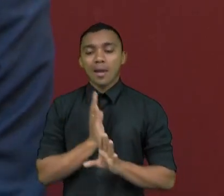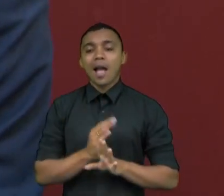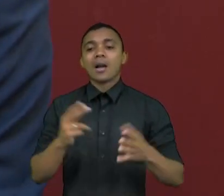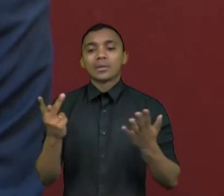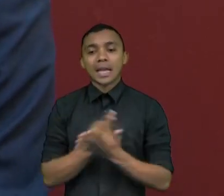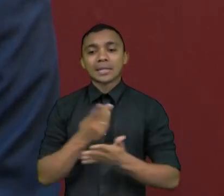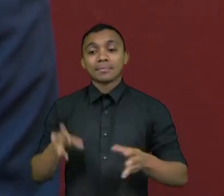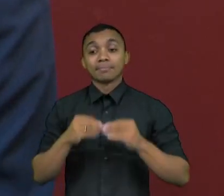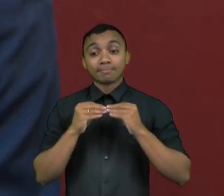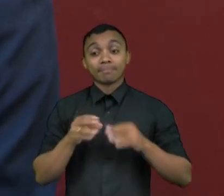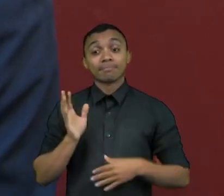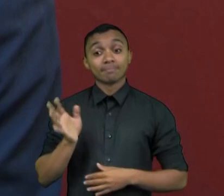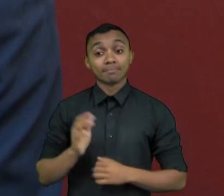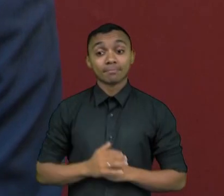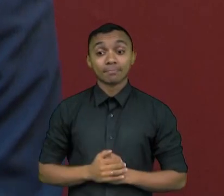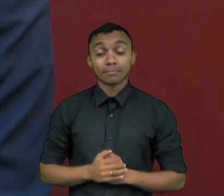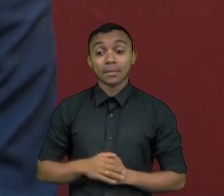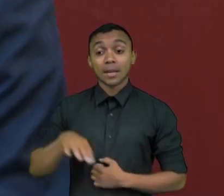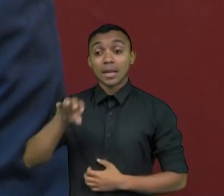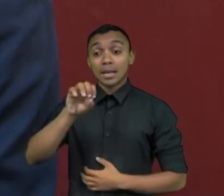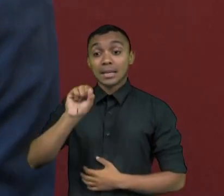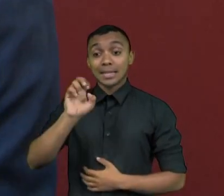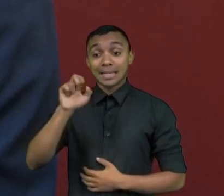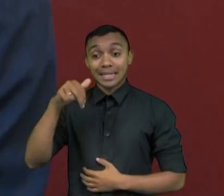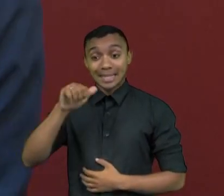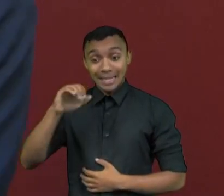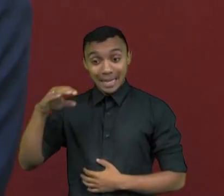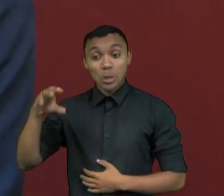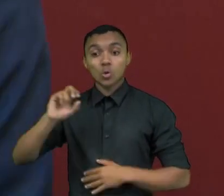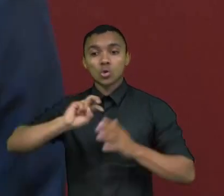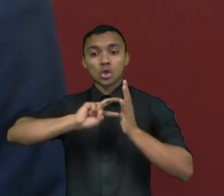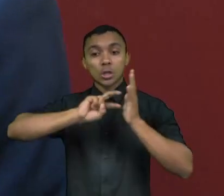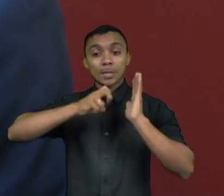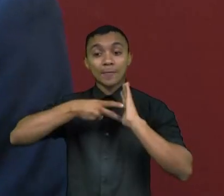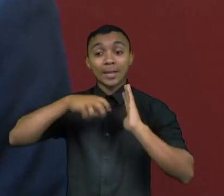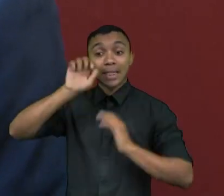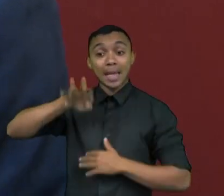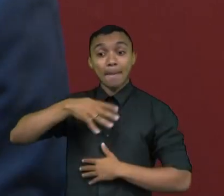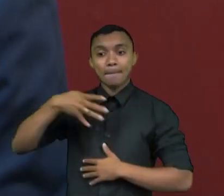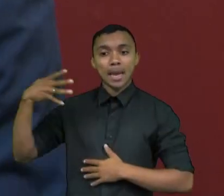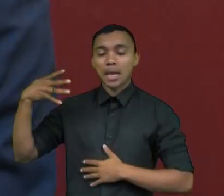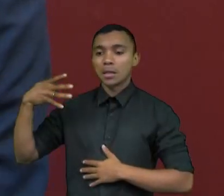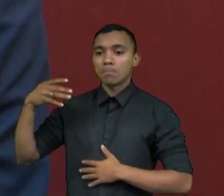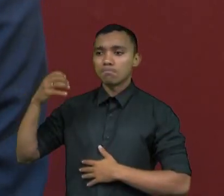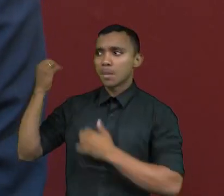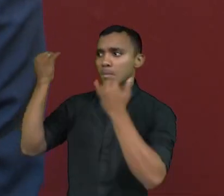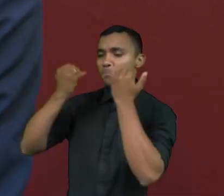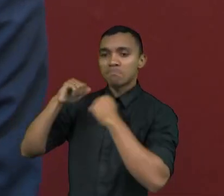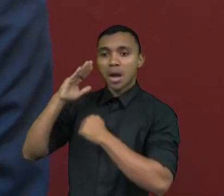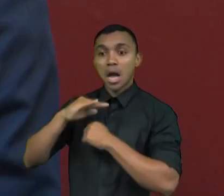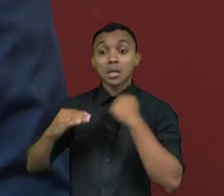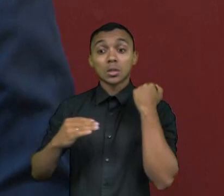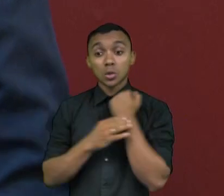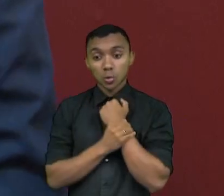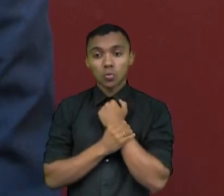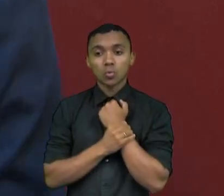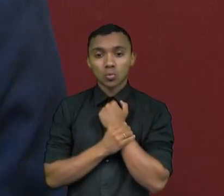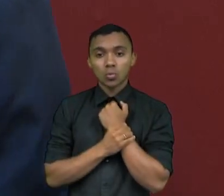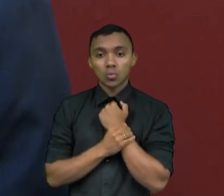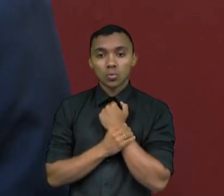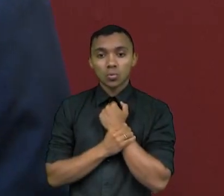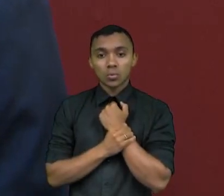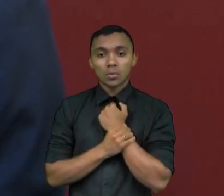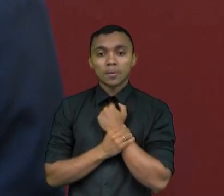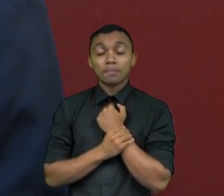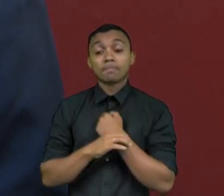Então, mas o censo, sem dúvida, seria a base de dados mais confiável que nós teríamos, porque justamente o censo não é uma pesquisa amostral, é uma pesquisa com todas